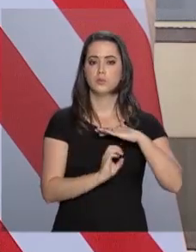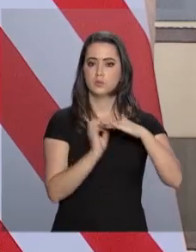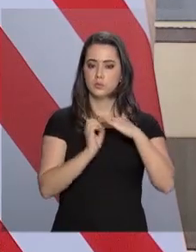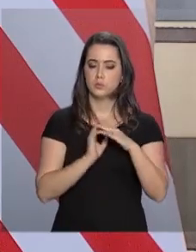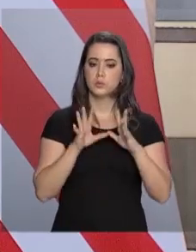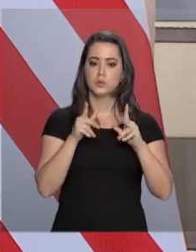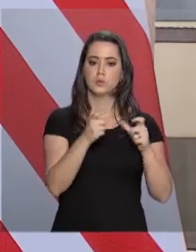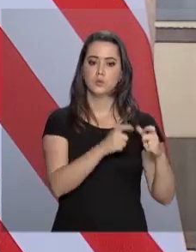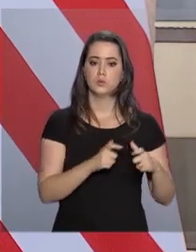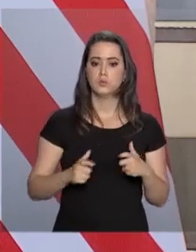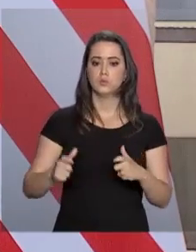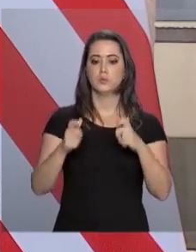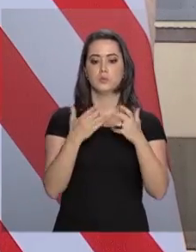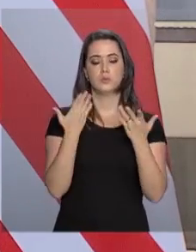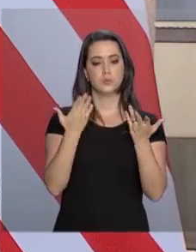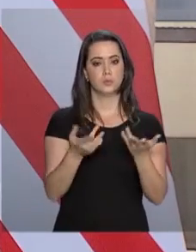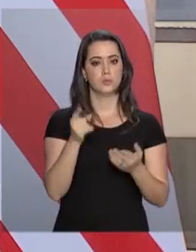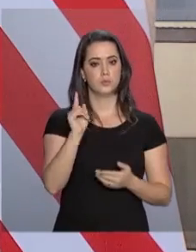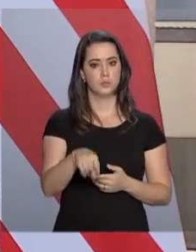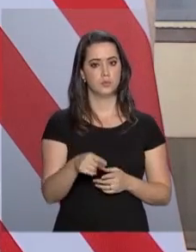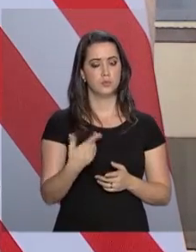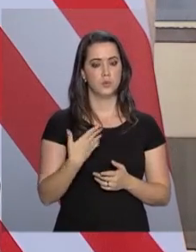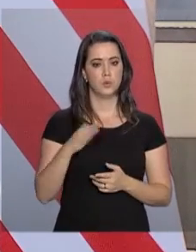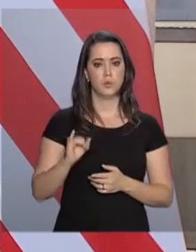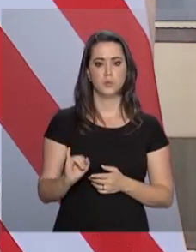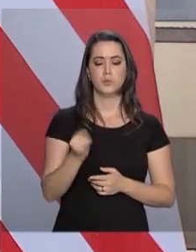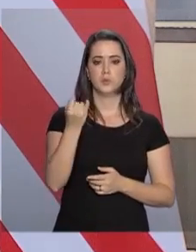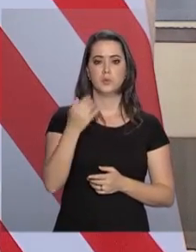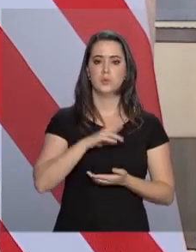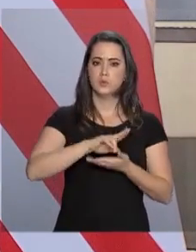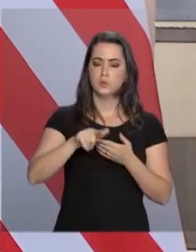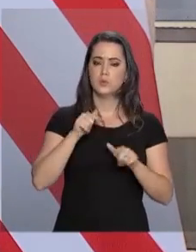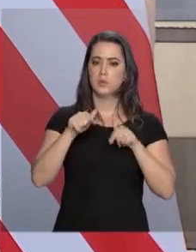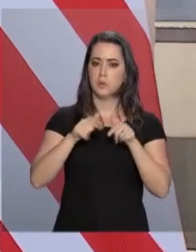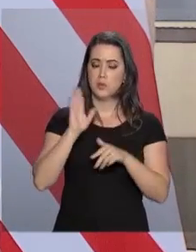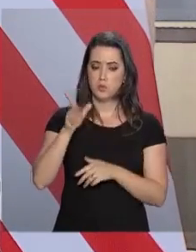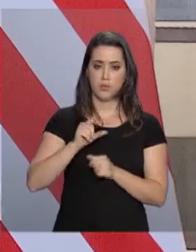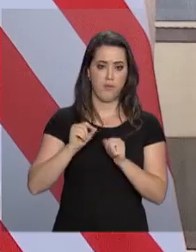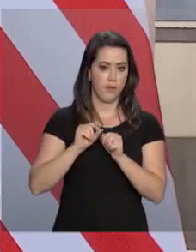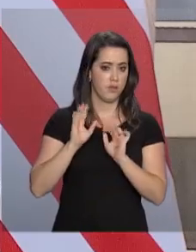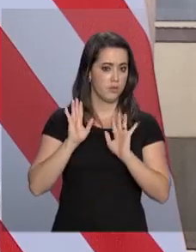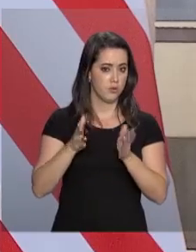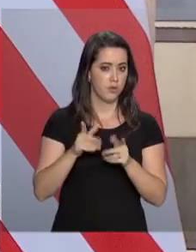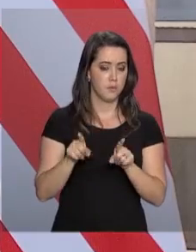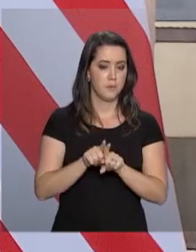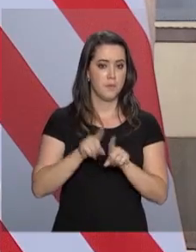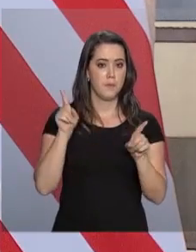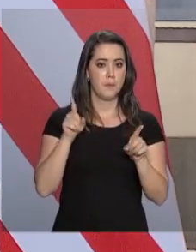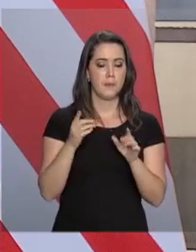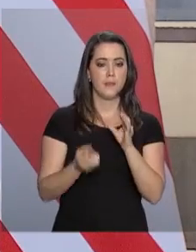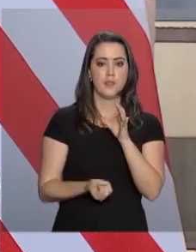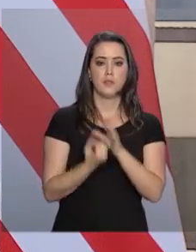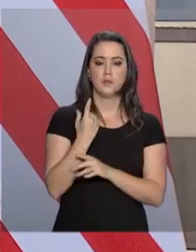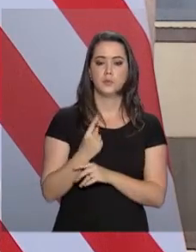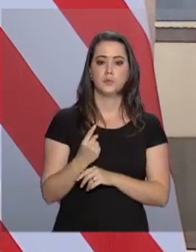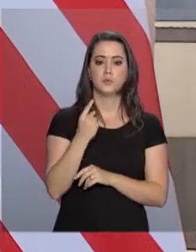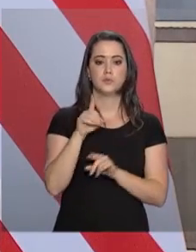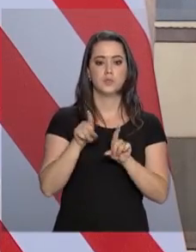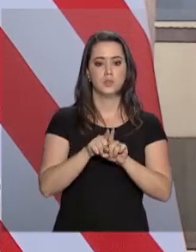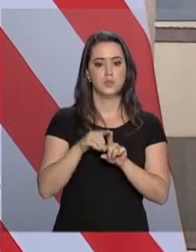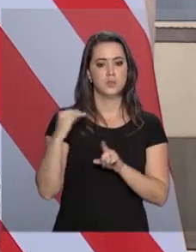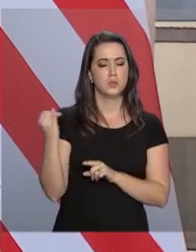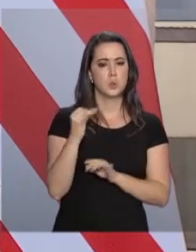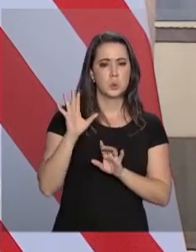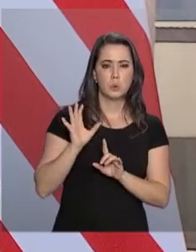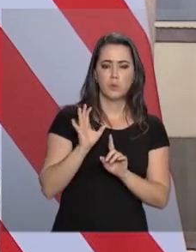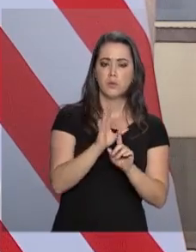todas as áreas e aproveitando muito trabalho que já foi feito, mas criando uma dimensão muito